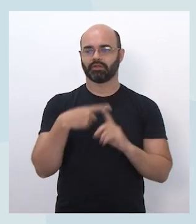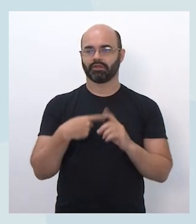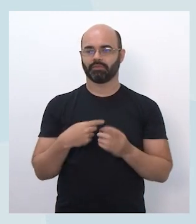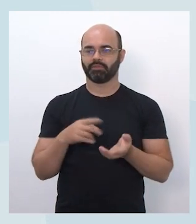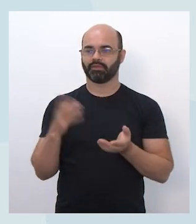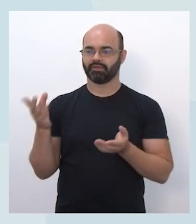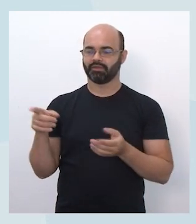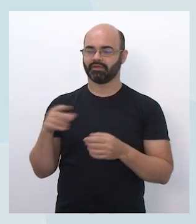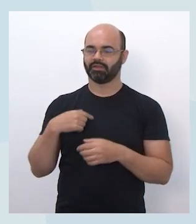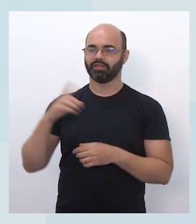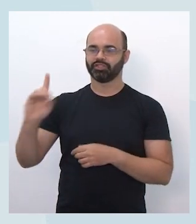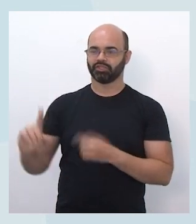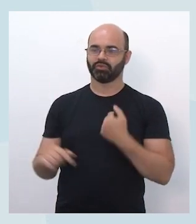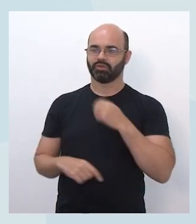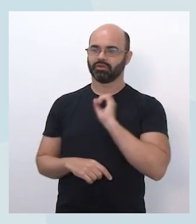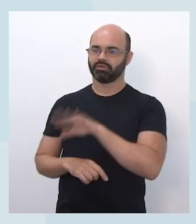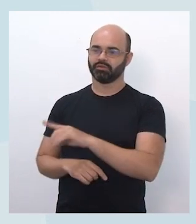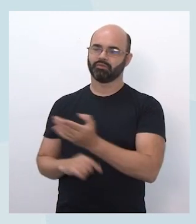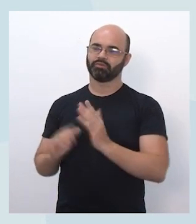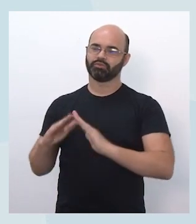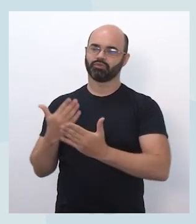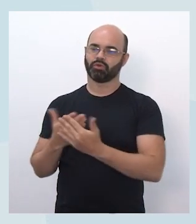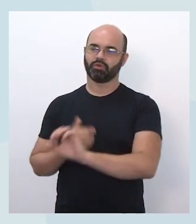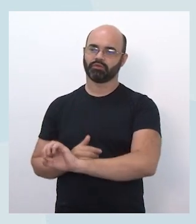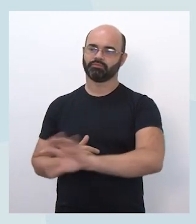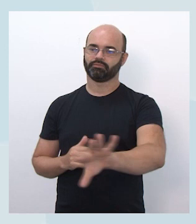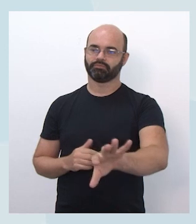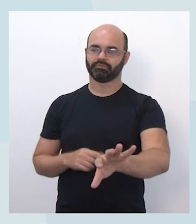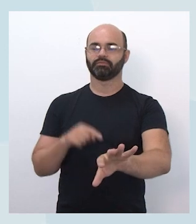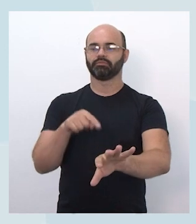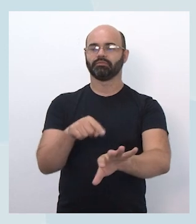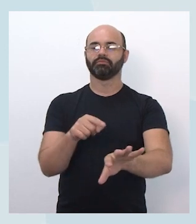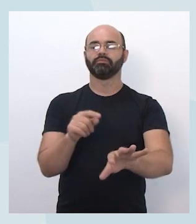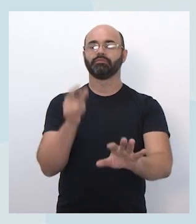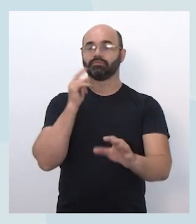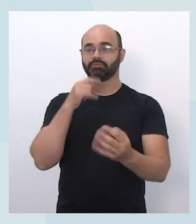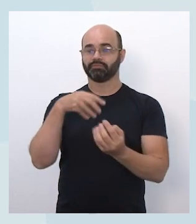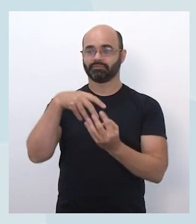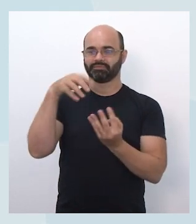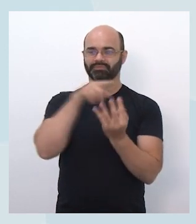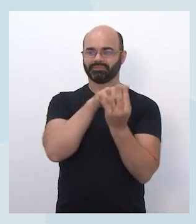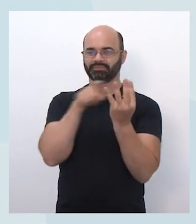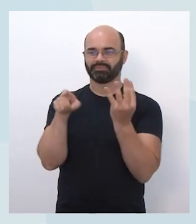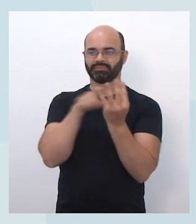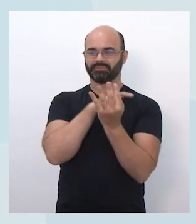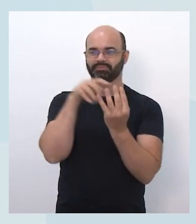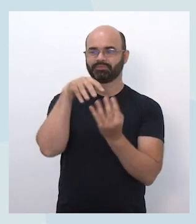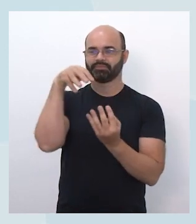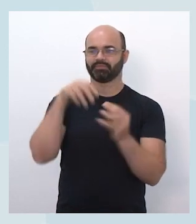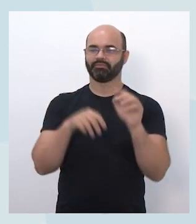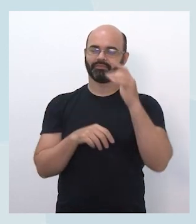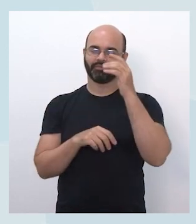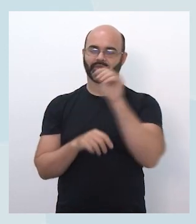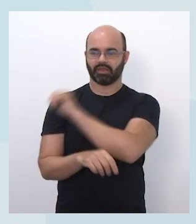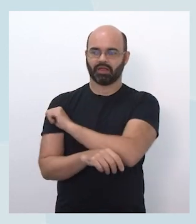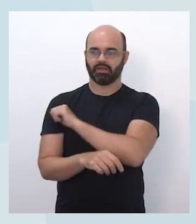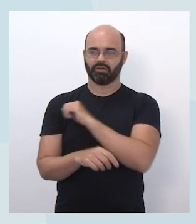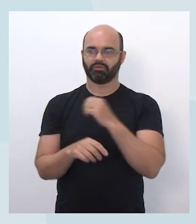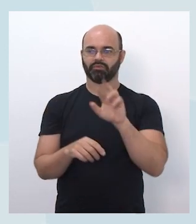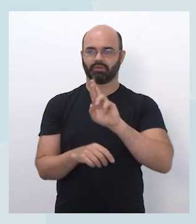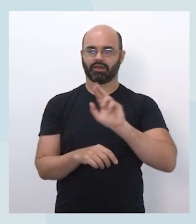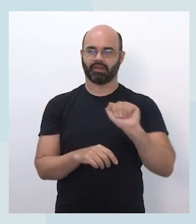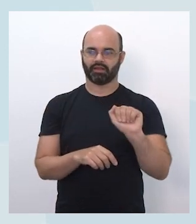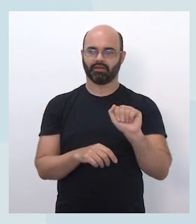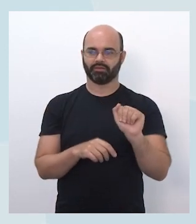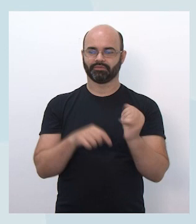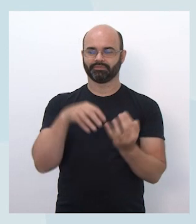diretoria e para a escola. Então, é muito importante que esse código vai ser vinculado ao RA do aluno e a partir dele que a gente vai